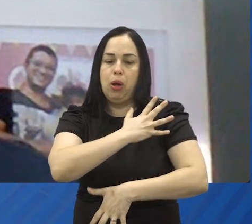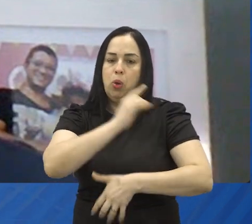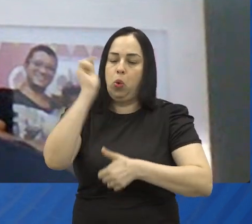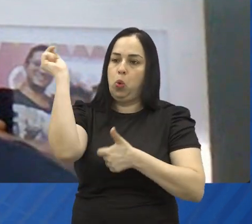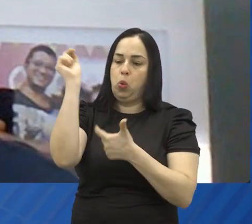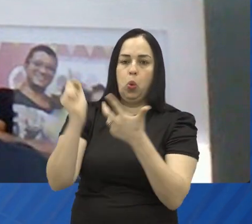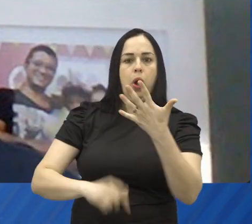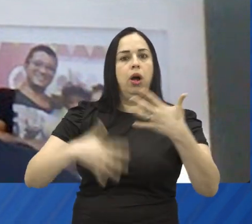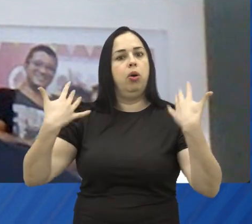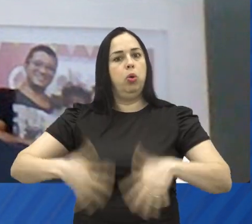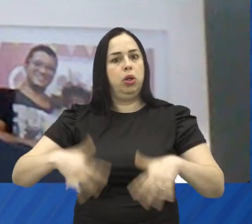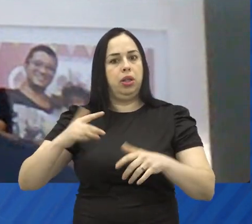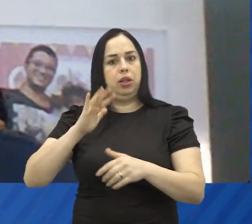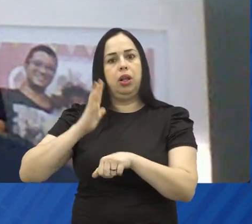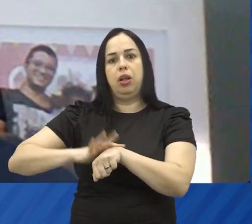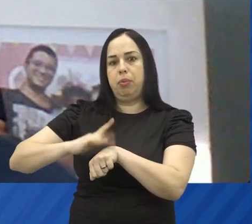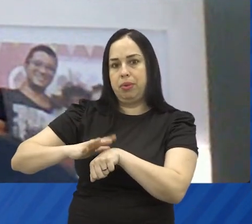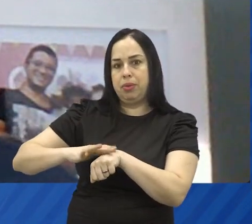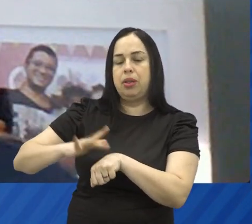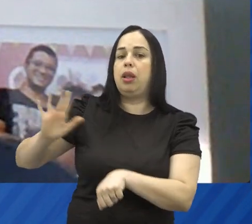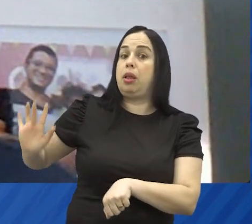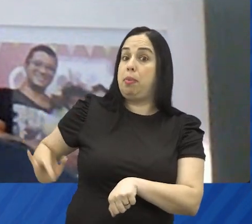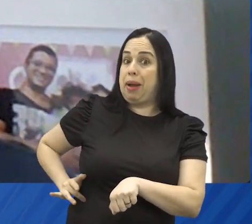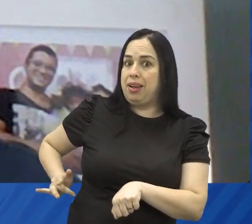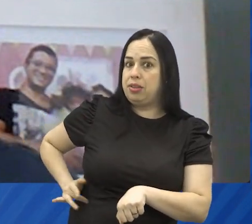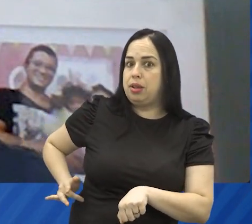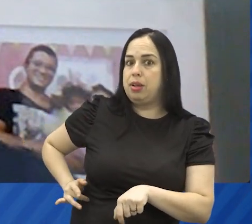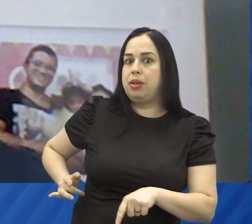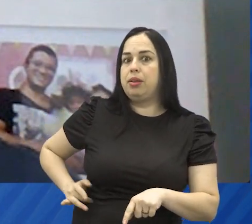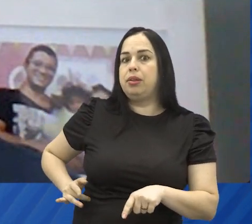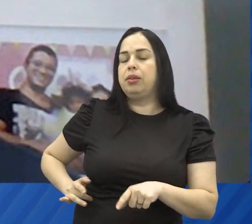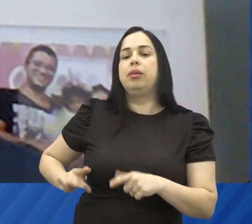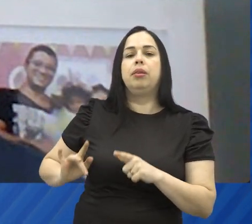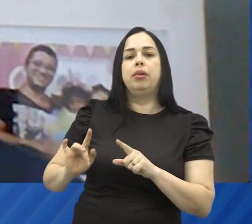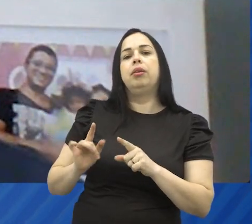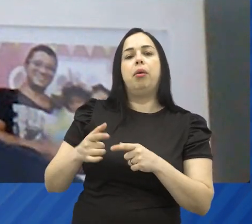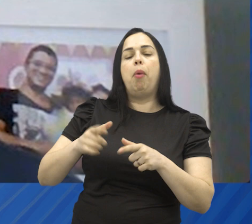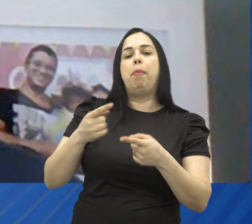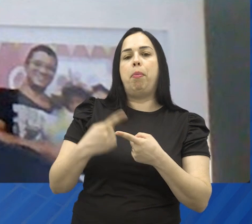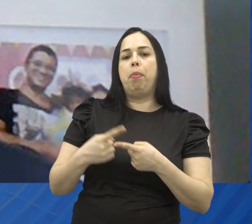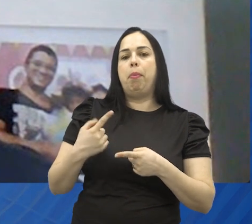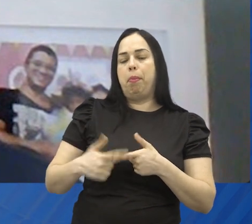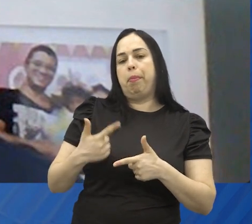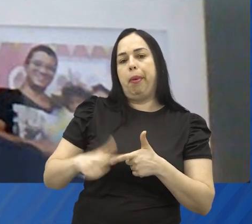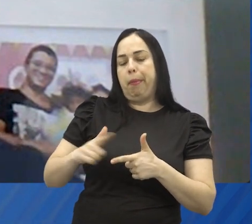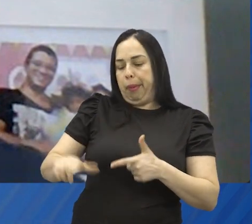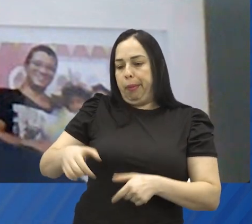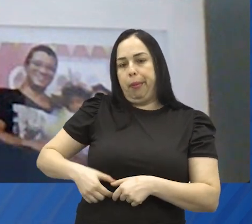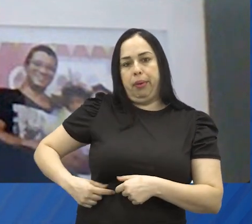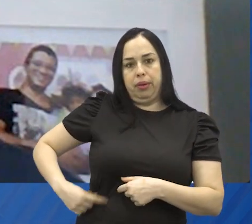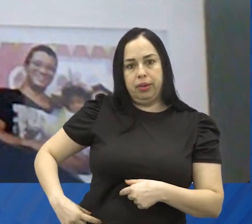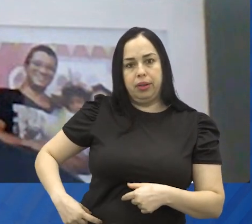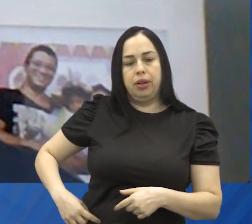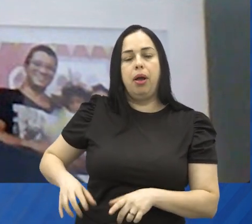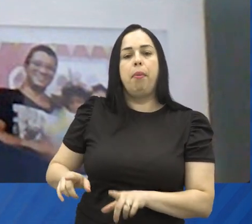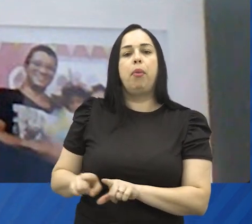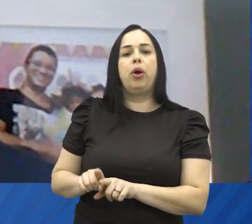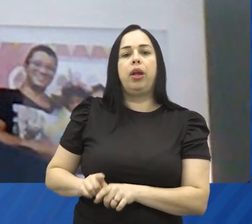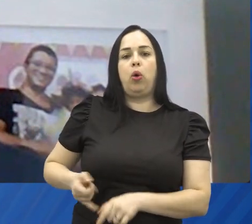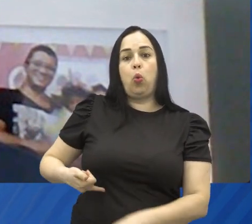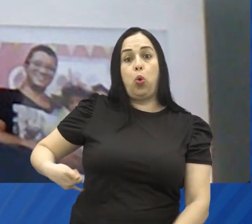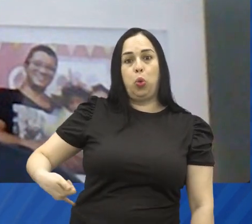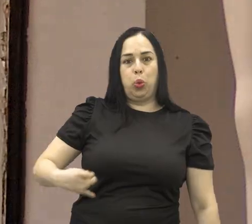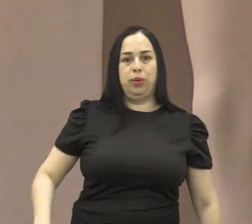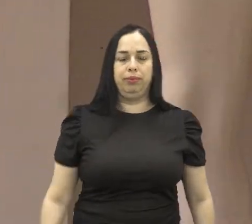renais e outras doenças, hepatopatias, por conta, hepatopatias, problemas do fígado, provocados pela deposição de